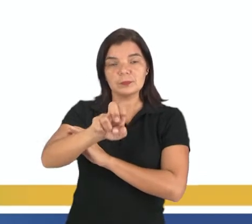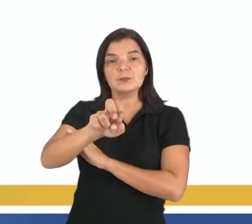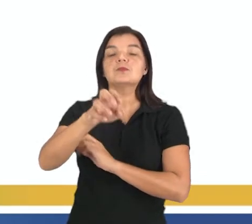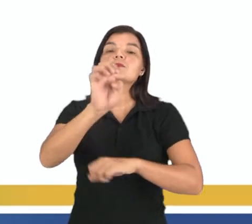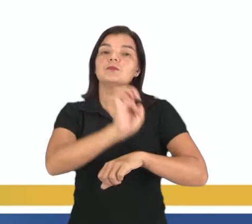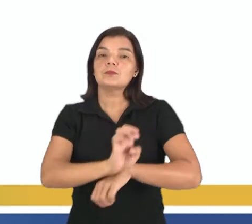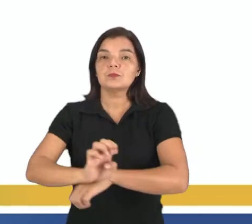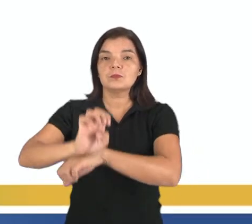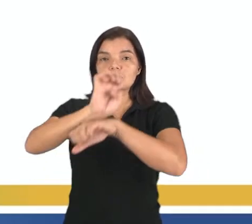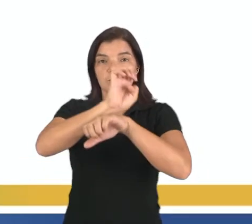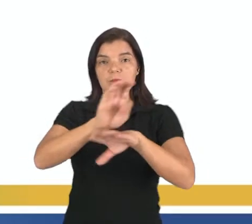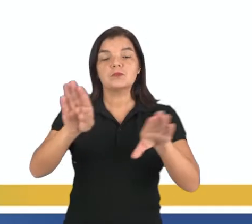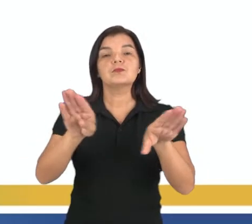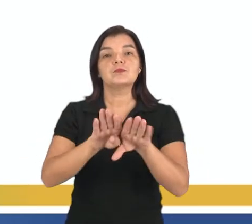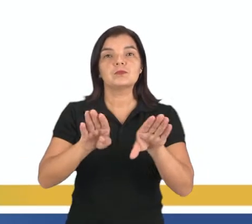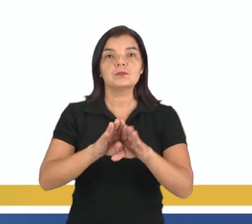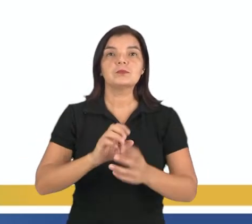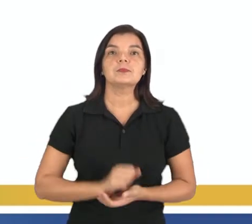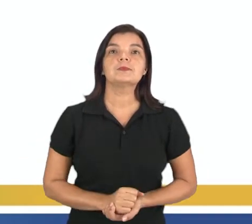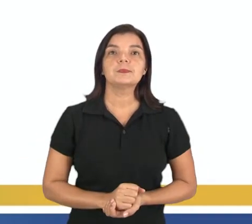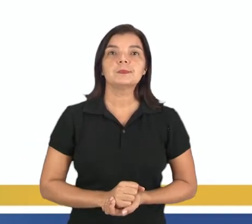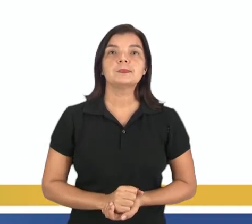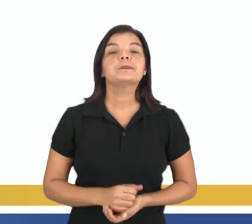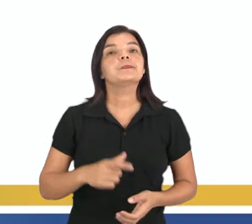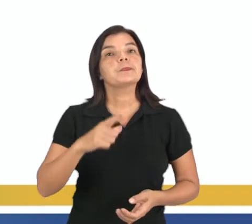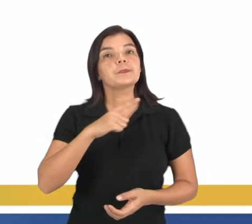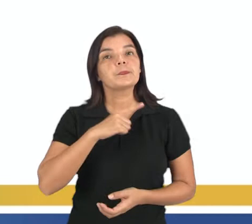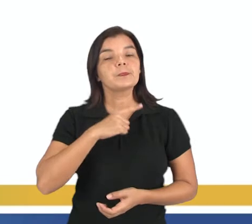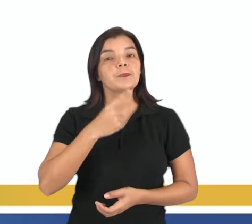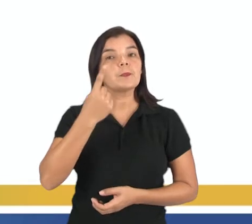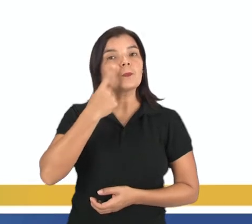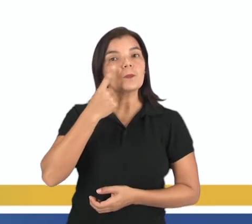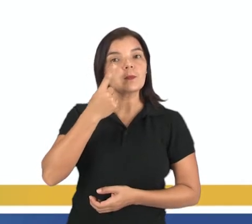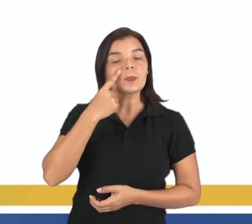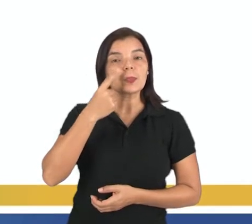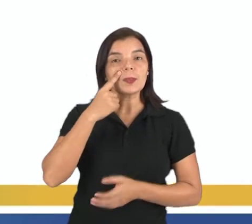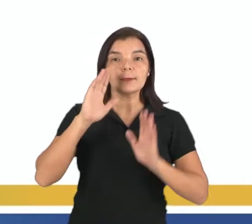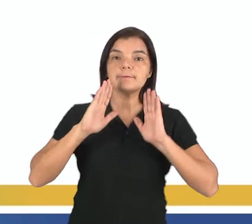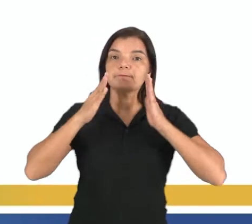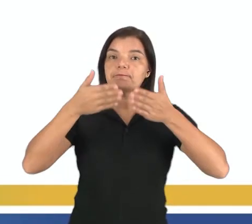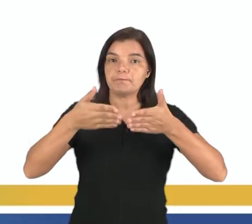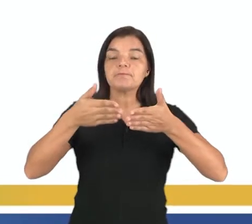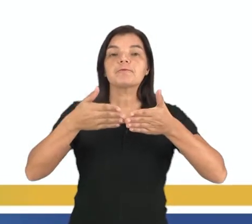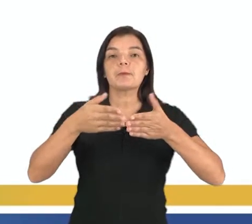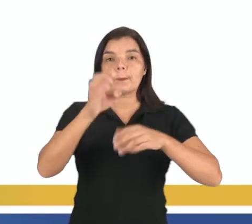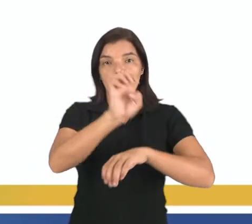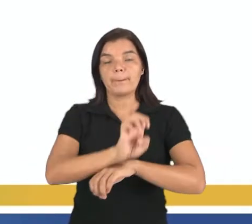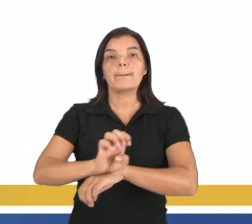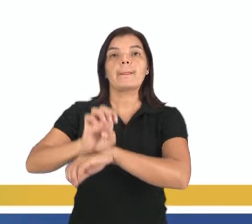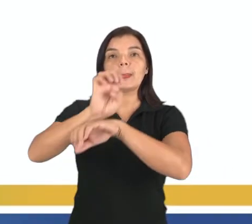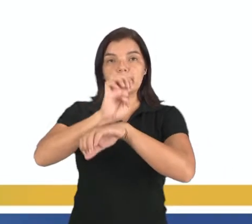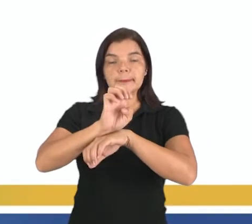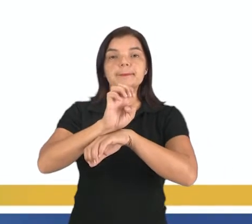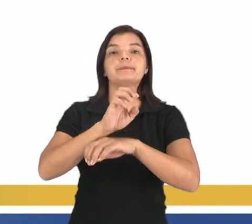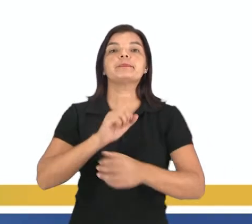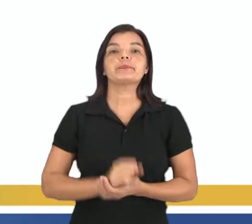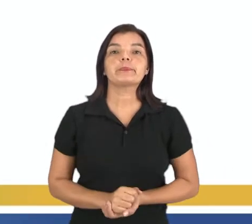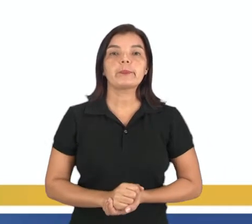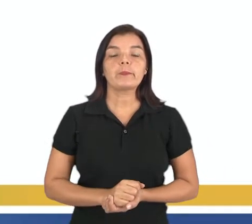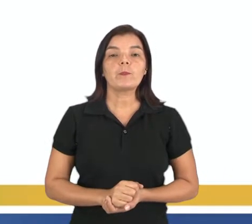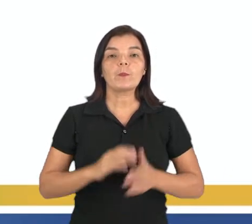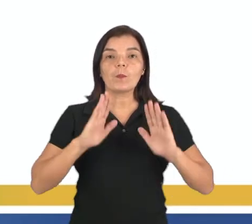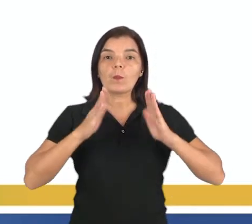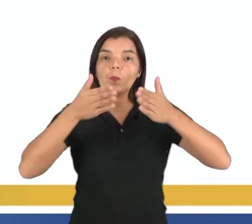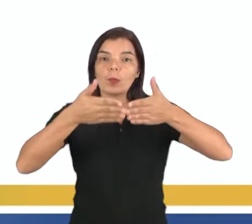europeus conheciam no século XV. E tem uma visão eurocêntrica mesmo, uma visão eurocêntrica da Europa como